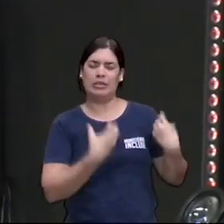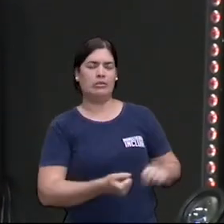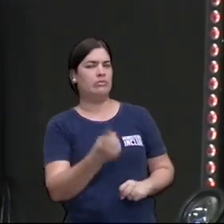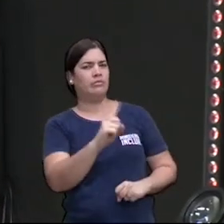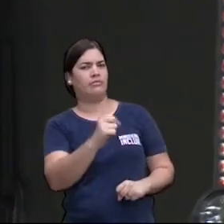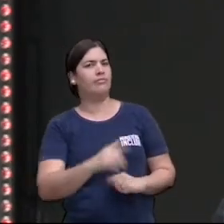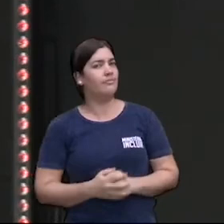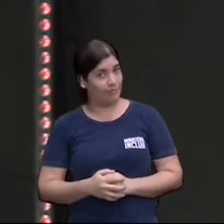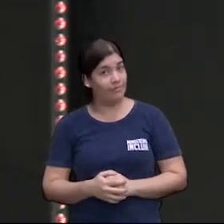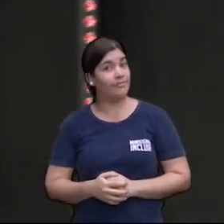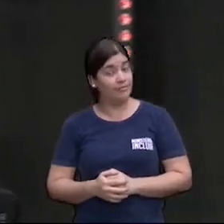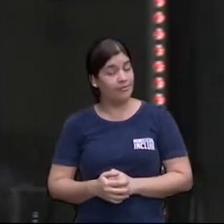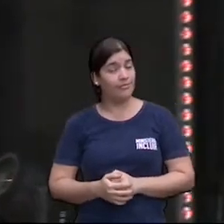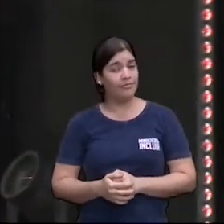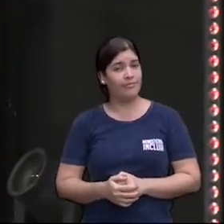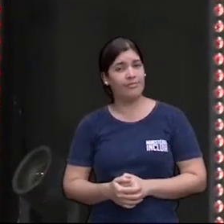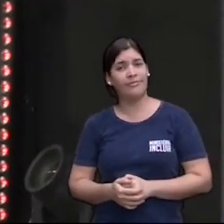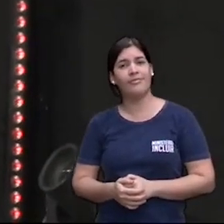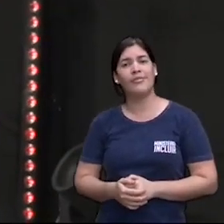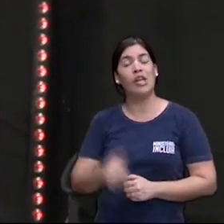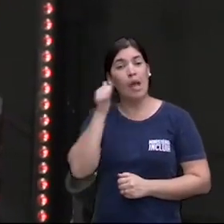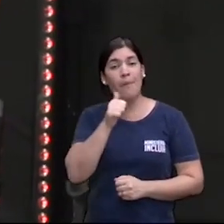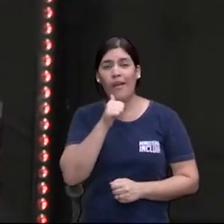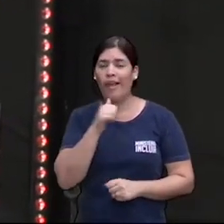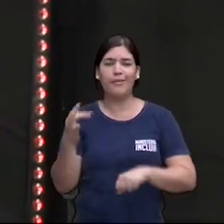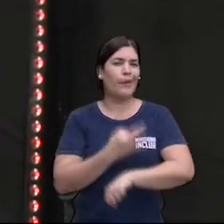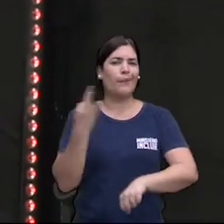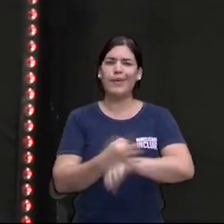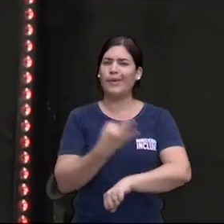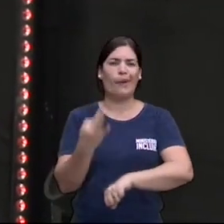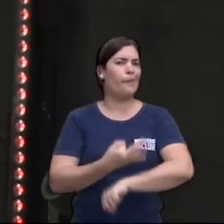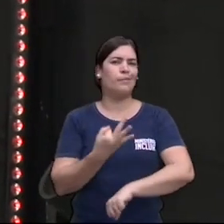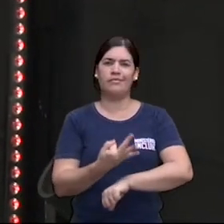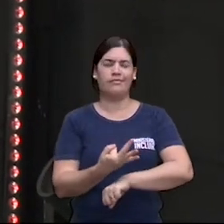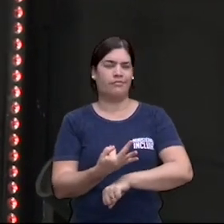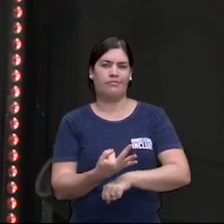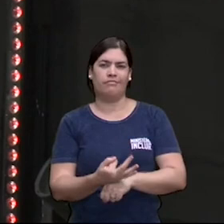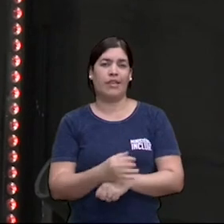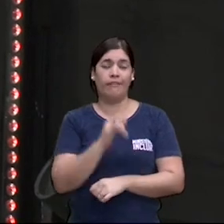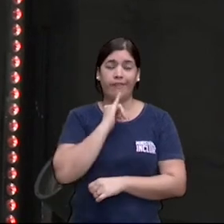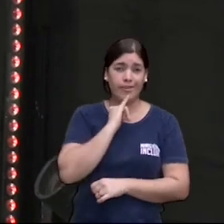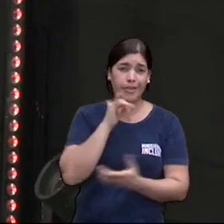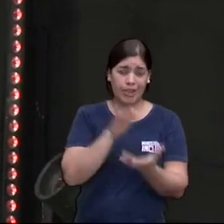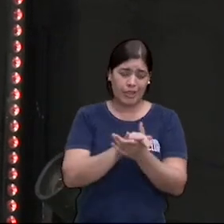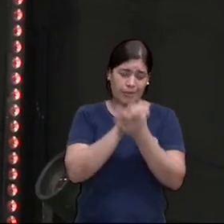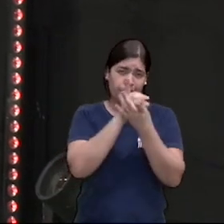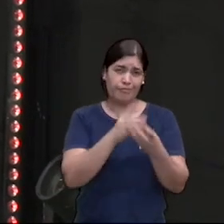Uma hora, ela não aguentou mais, e infelizmente, um casamento acabou.